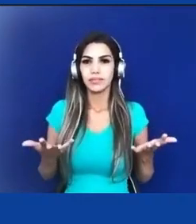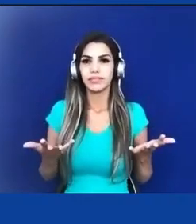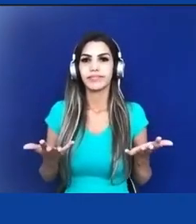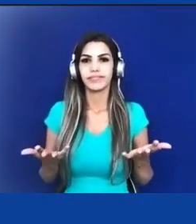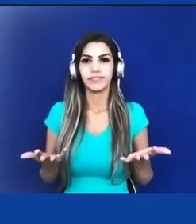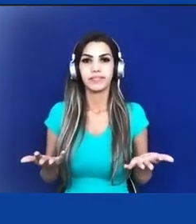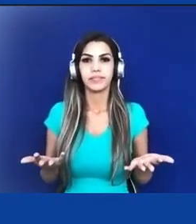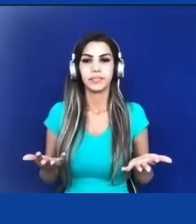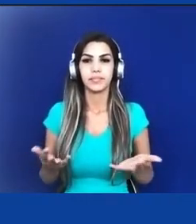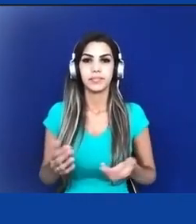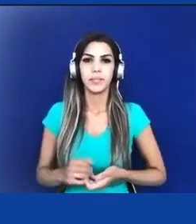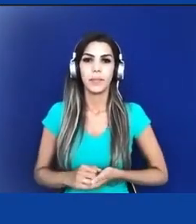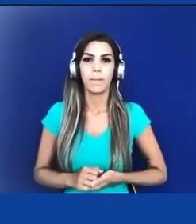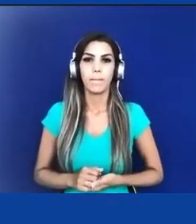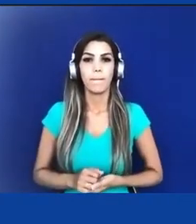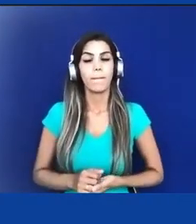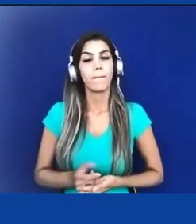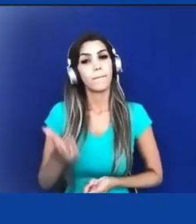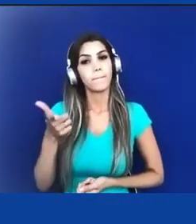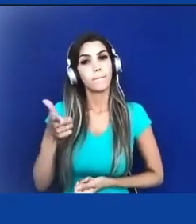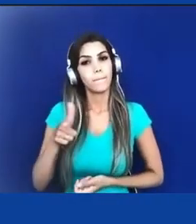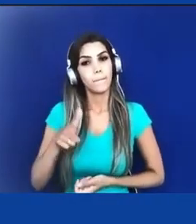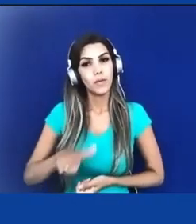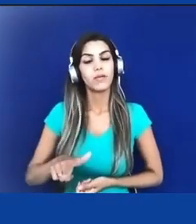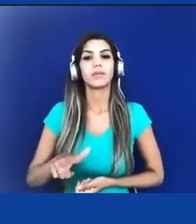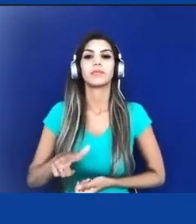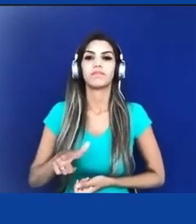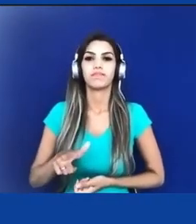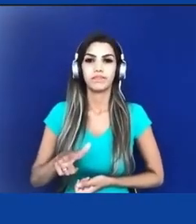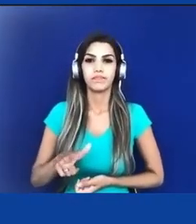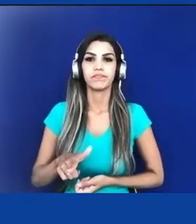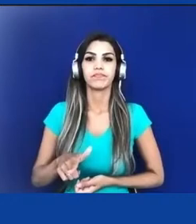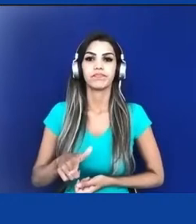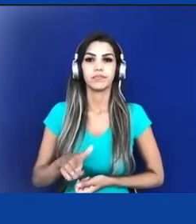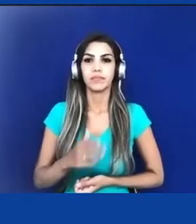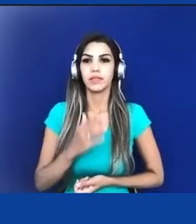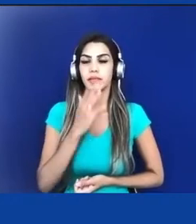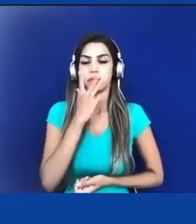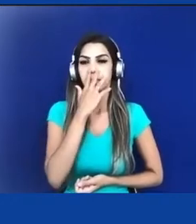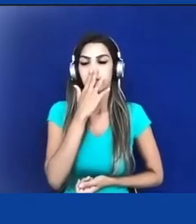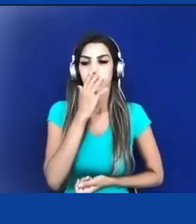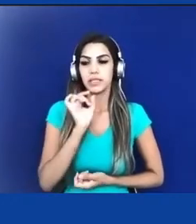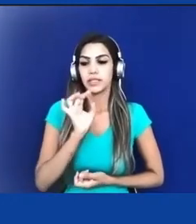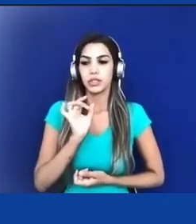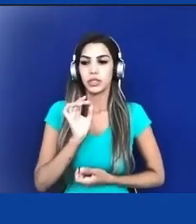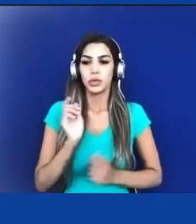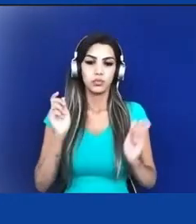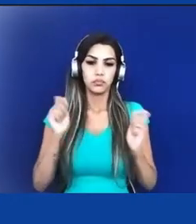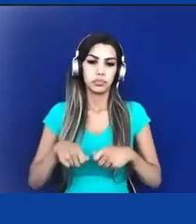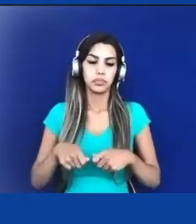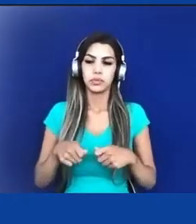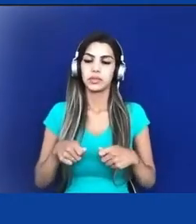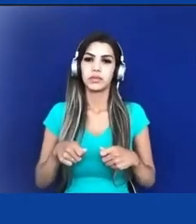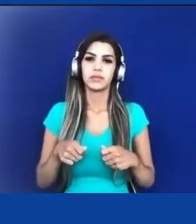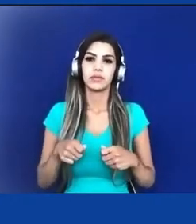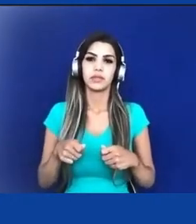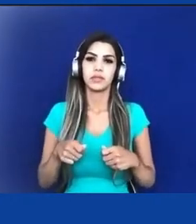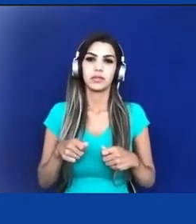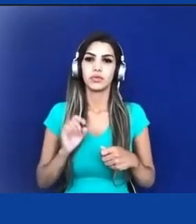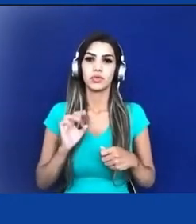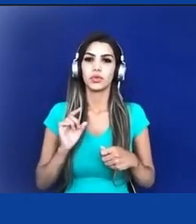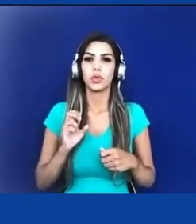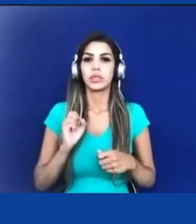E, de novo, a única maneira que parece ser possível é pela violência.